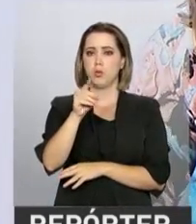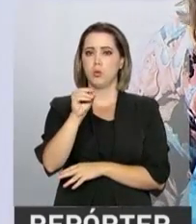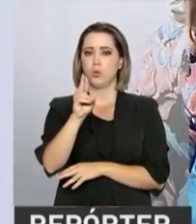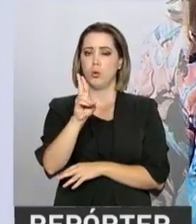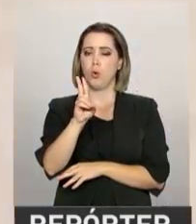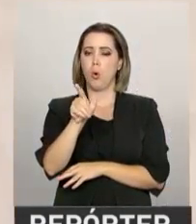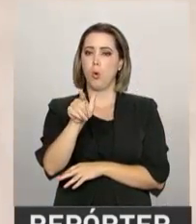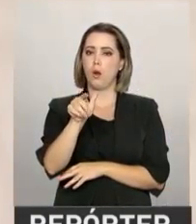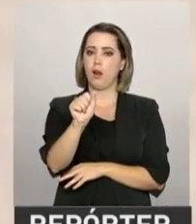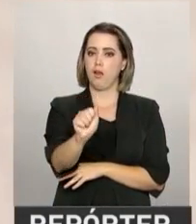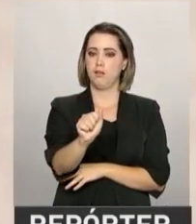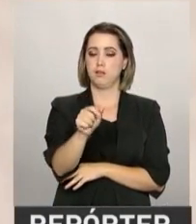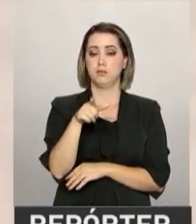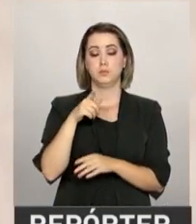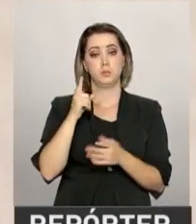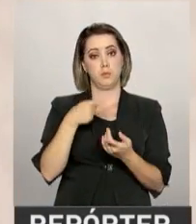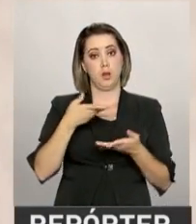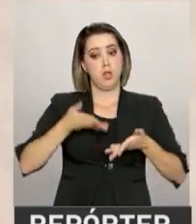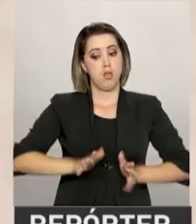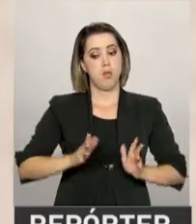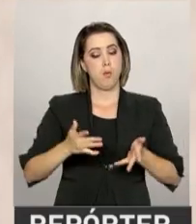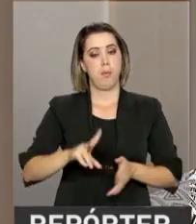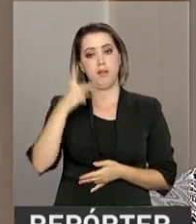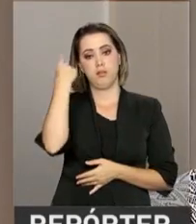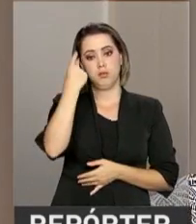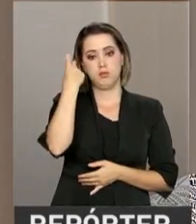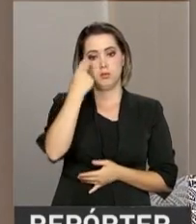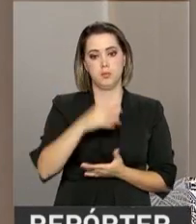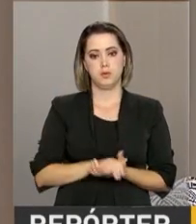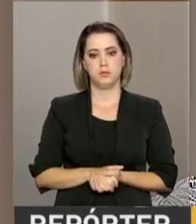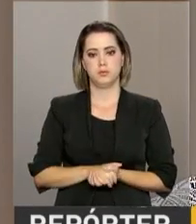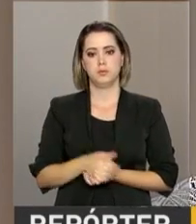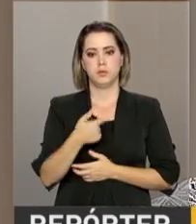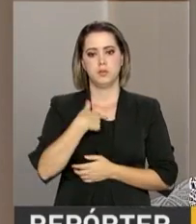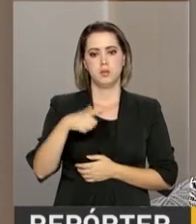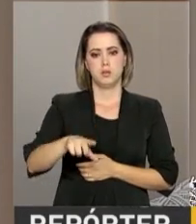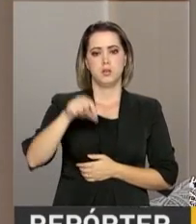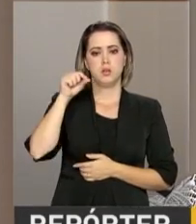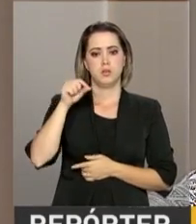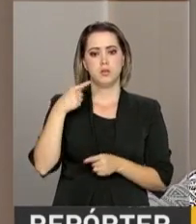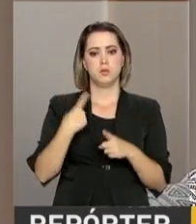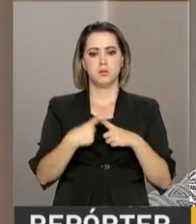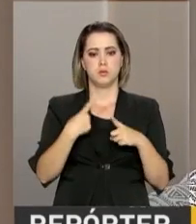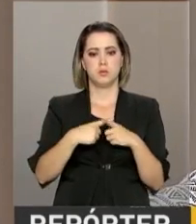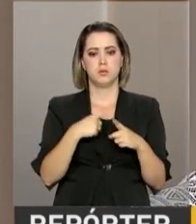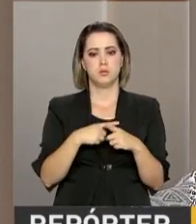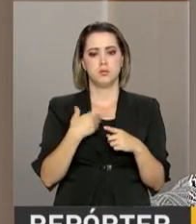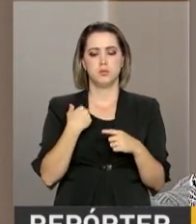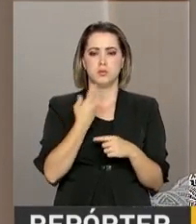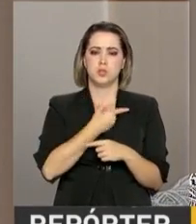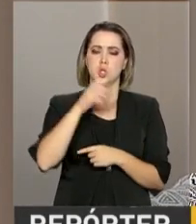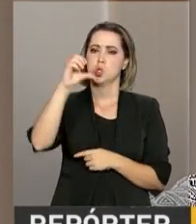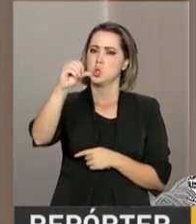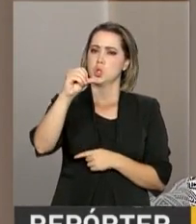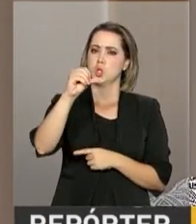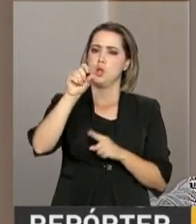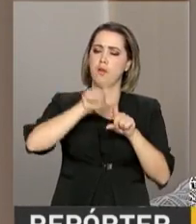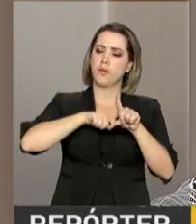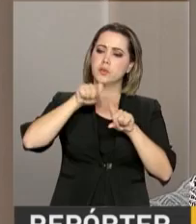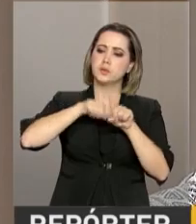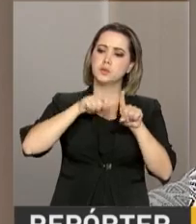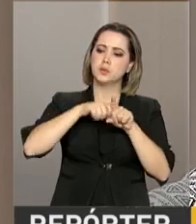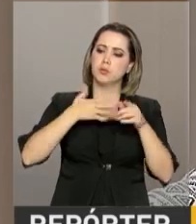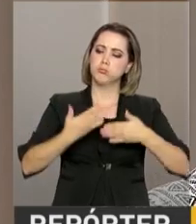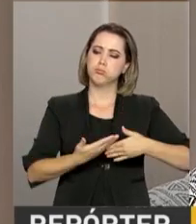nascimento do bebê. E o parto vai ser normal. Eu escolhi porque eu acho que a gente passa nove meses carregando um